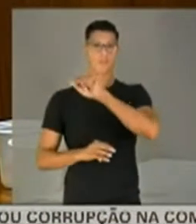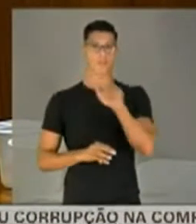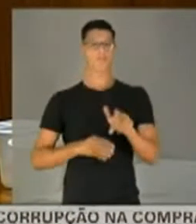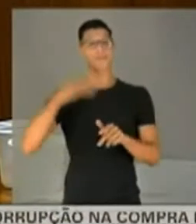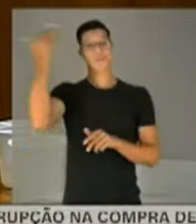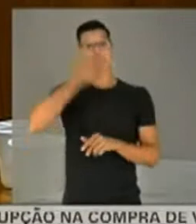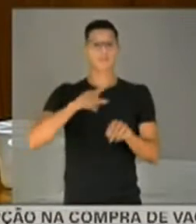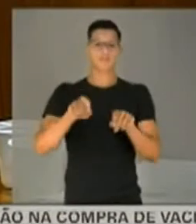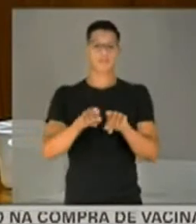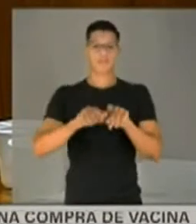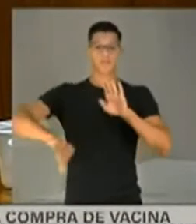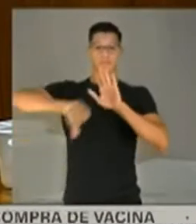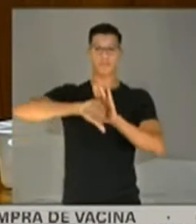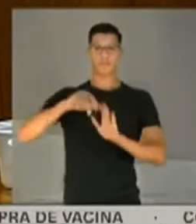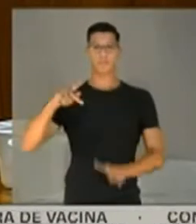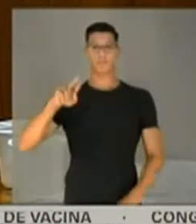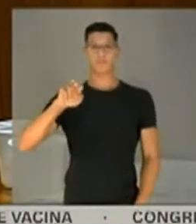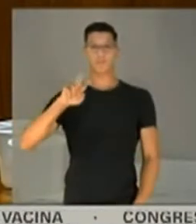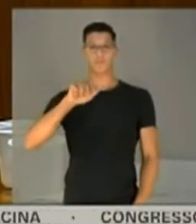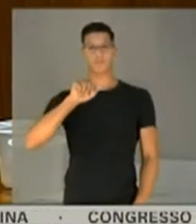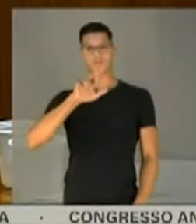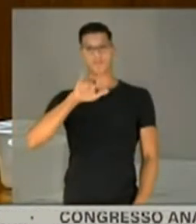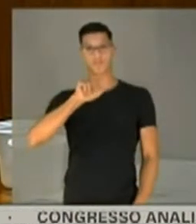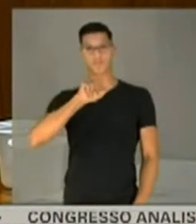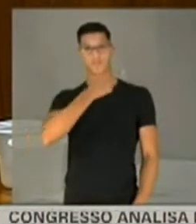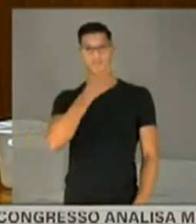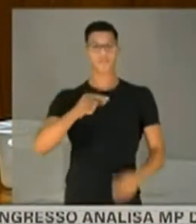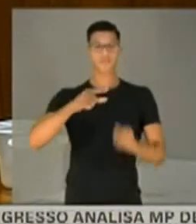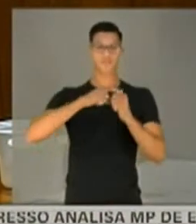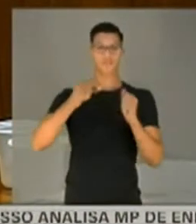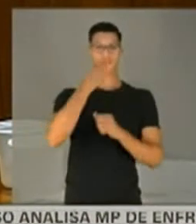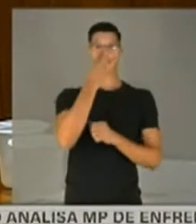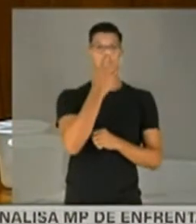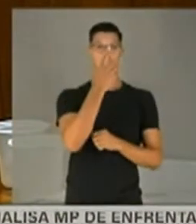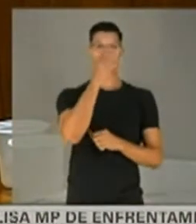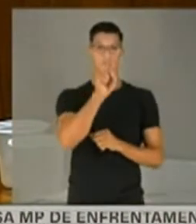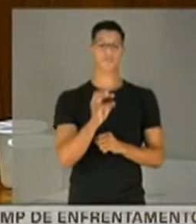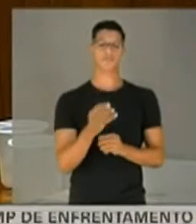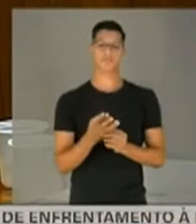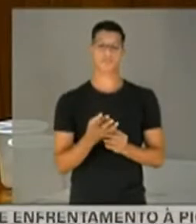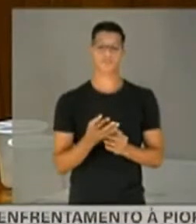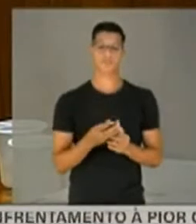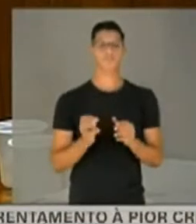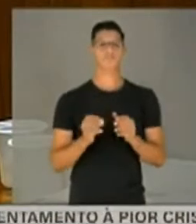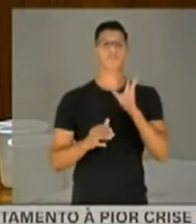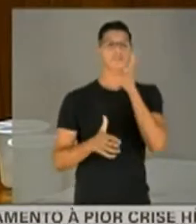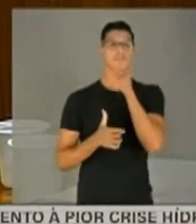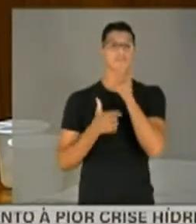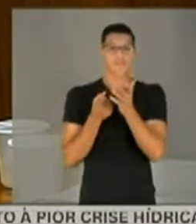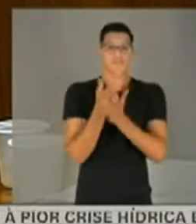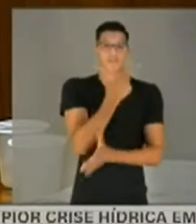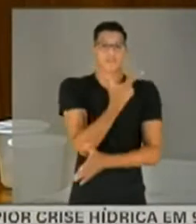Provou-se também o crime de prevaricação previsto no artigo 318. Na demora da compra da